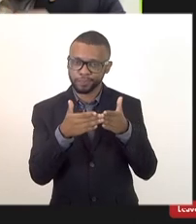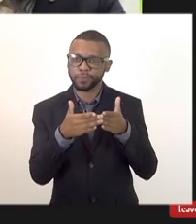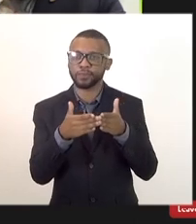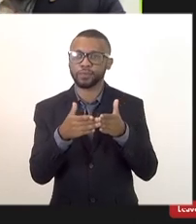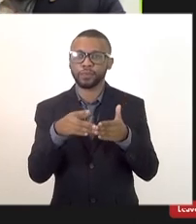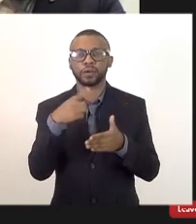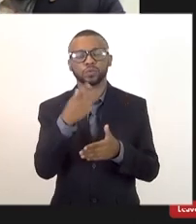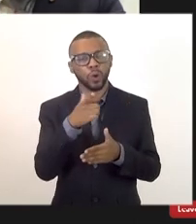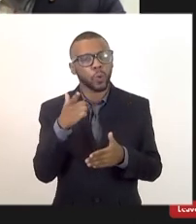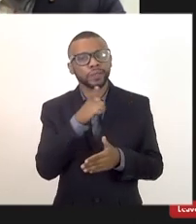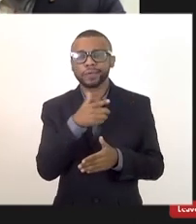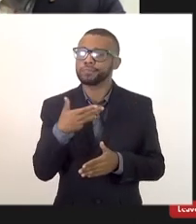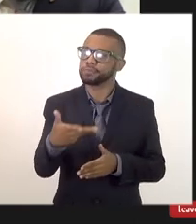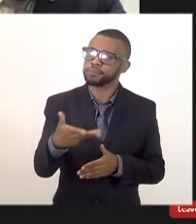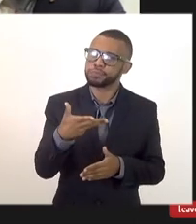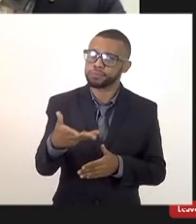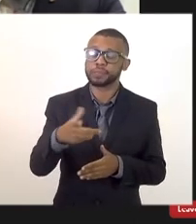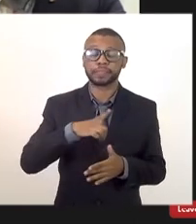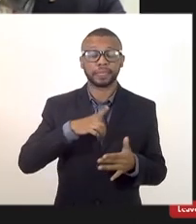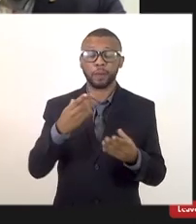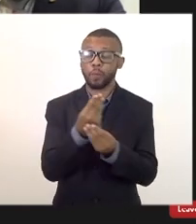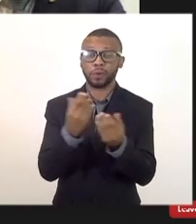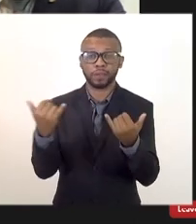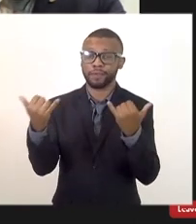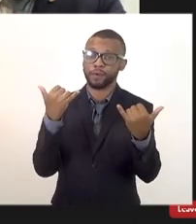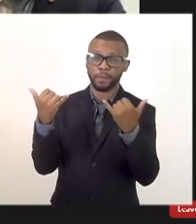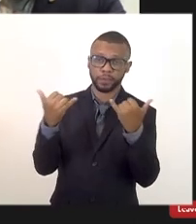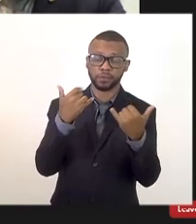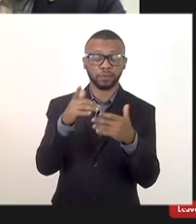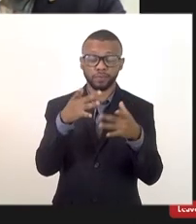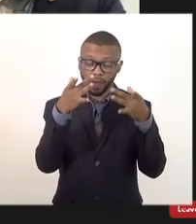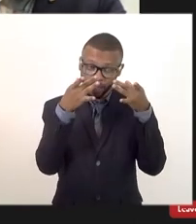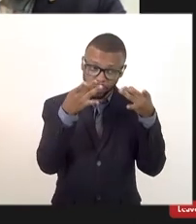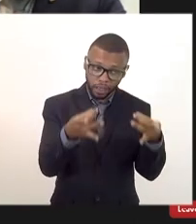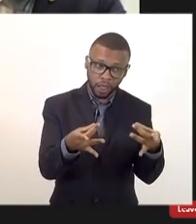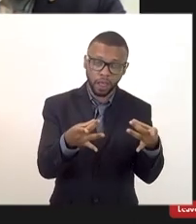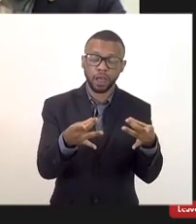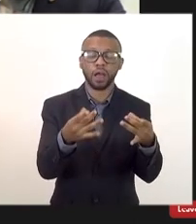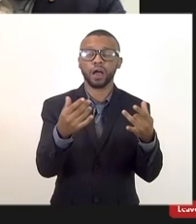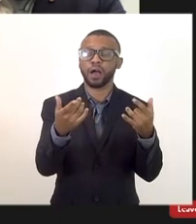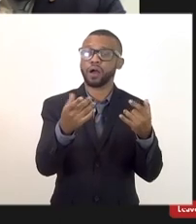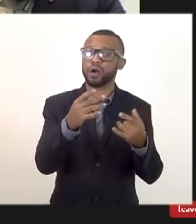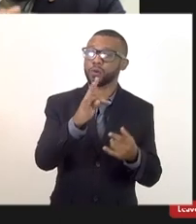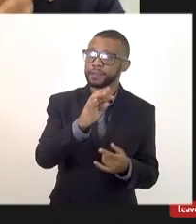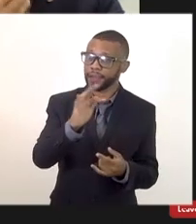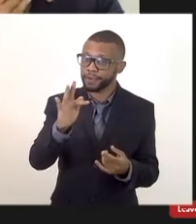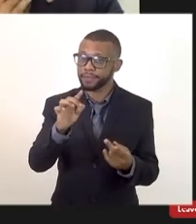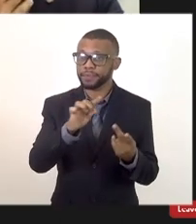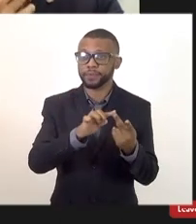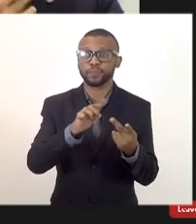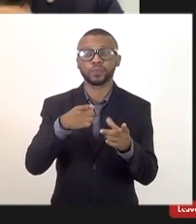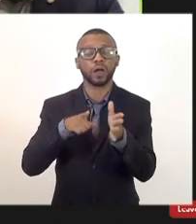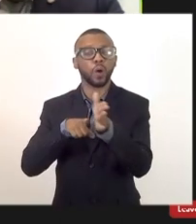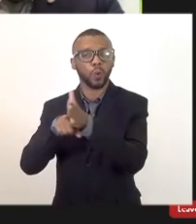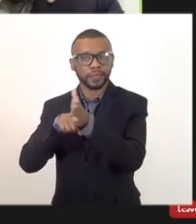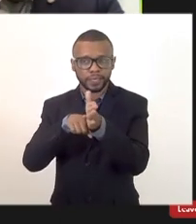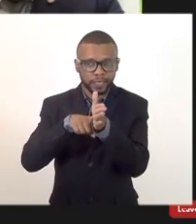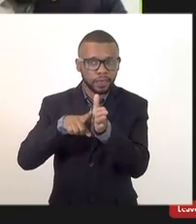a gente eu vou me atentar a questão do TAF e do exame de saúde era o que eu queria expor eu